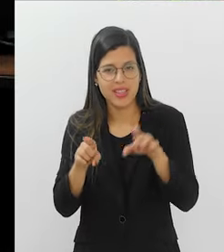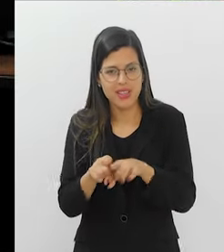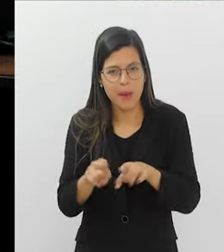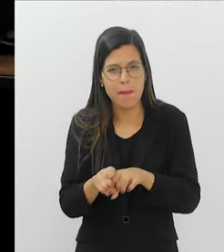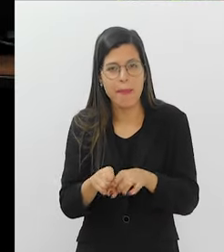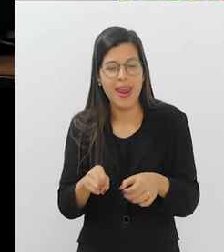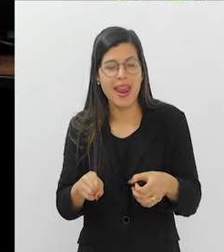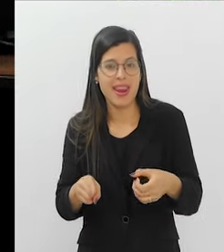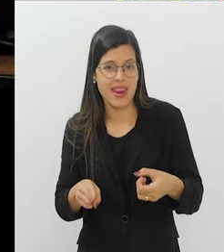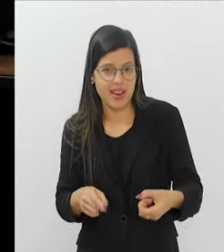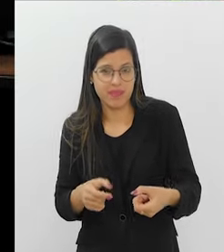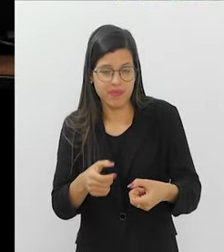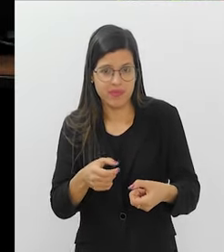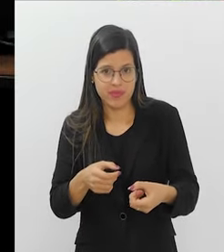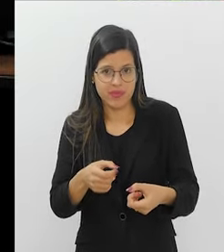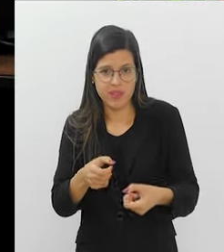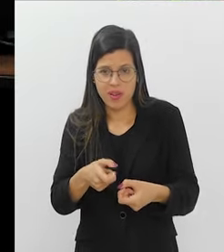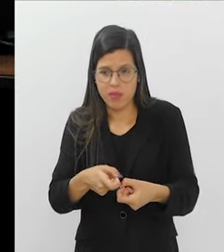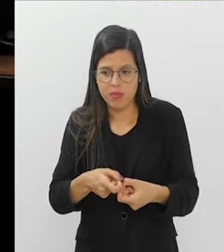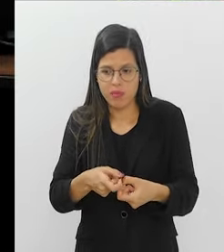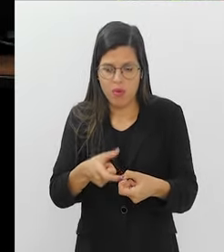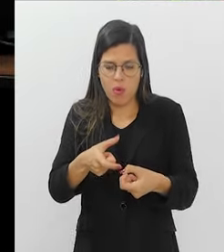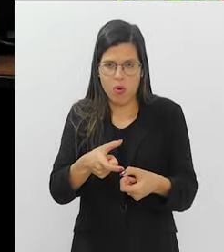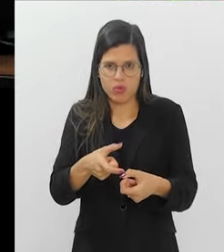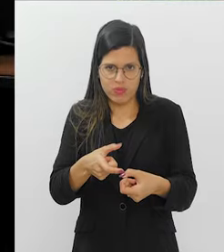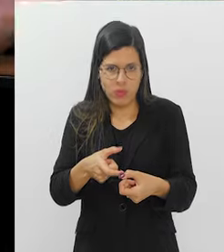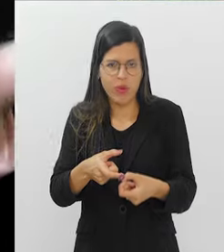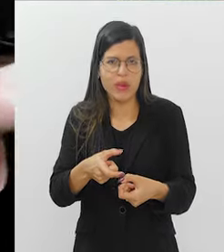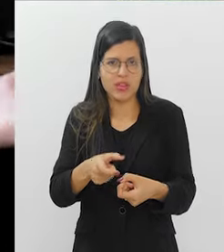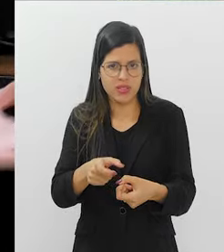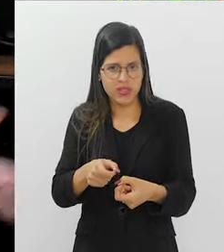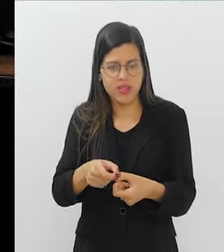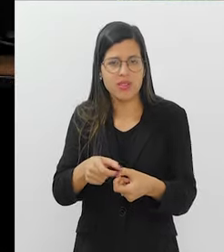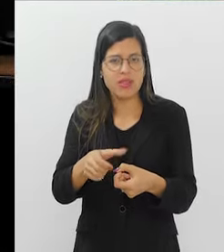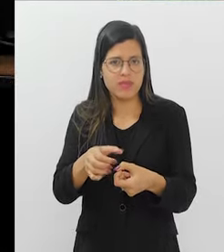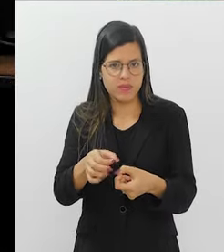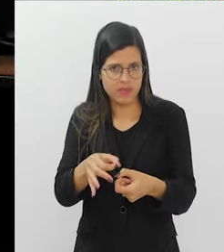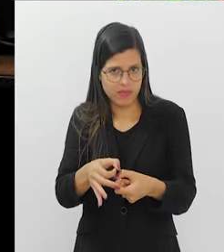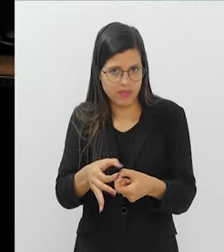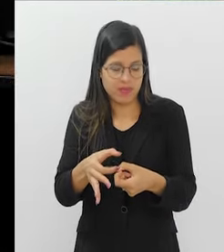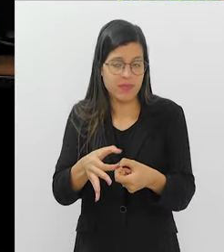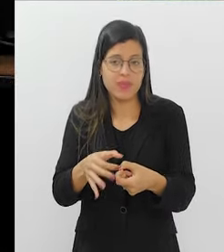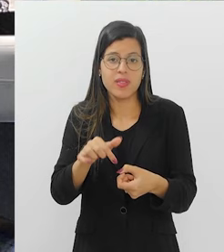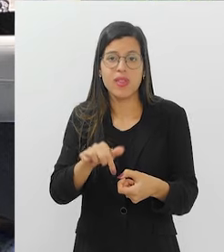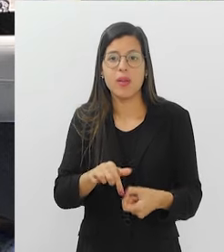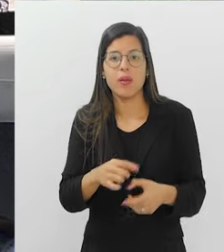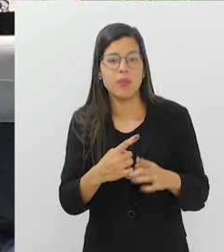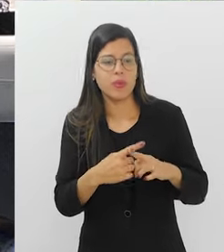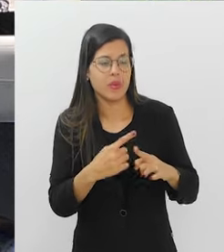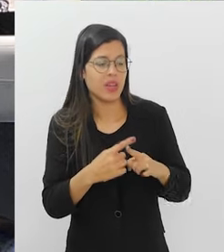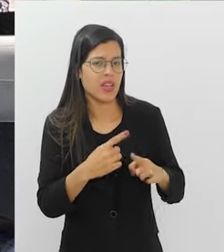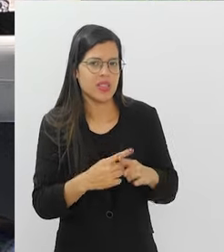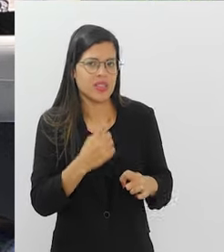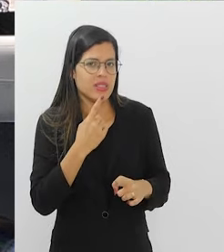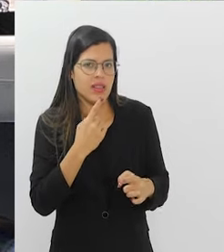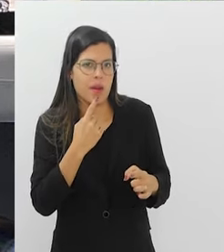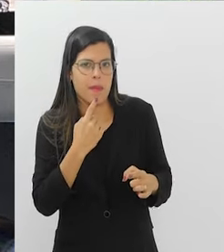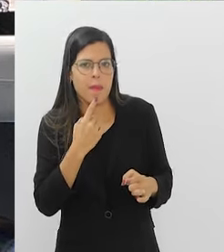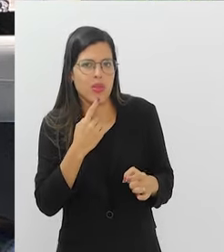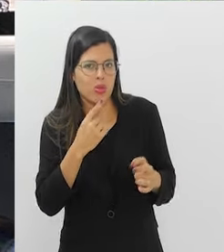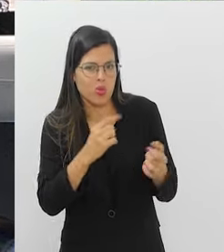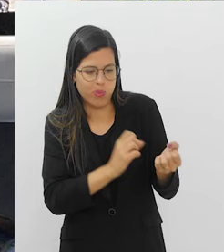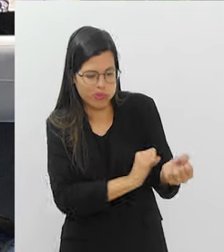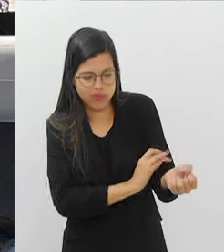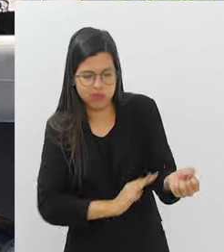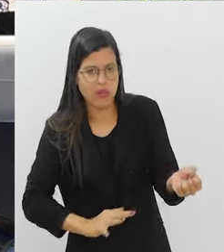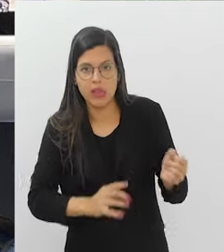hemorroidas, né? Que fazem parte do corpo de cada um de nós. Porque nem sempre um sangramento quer dizer que a pessoa tem a câncer, Justamente.